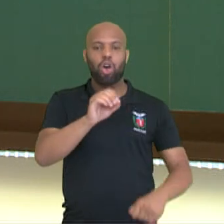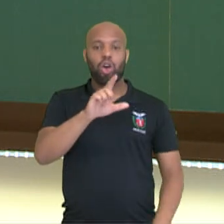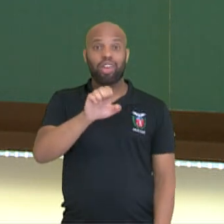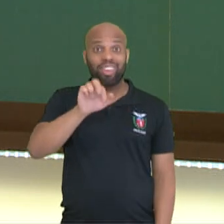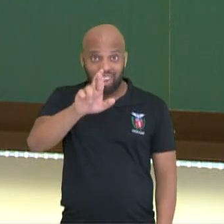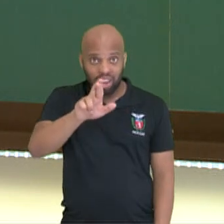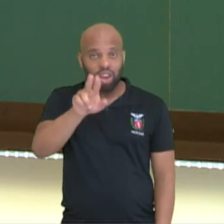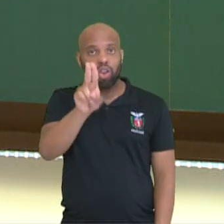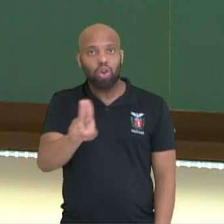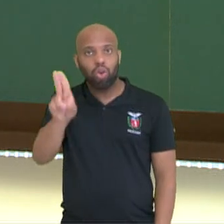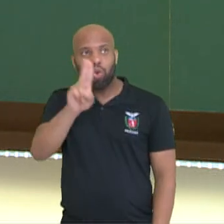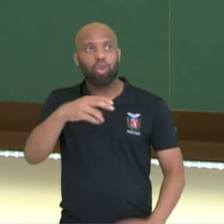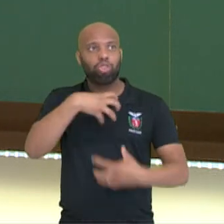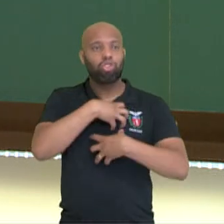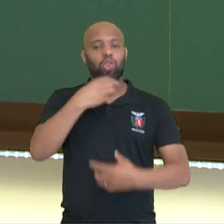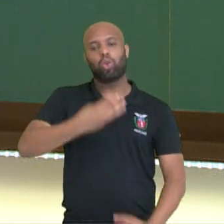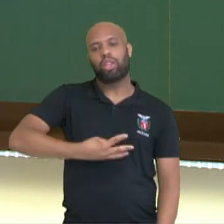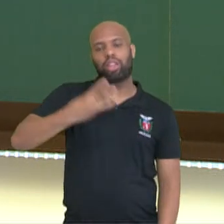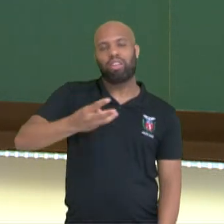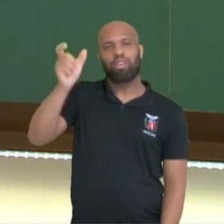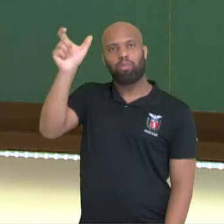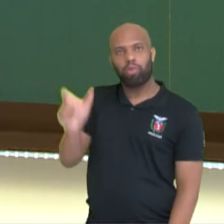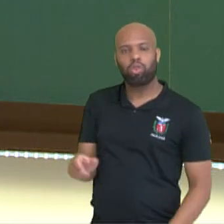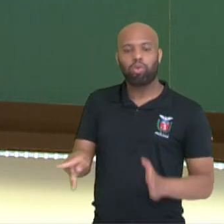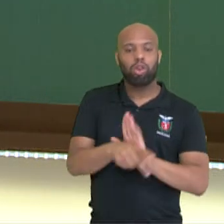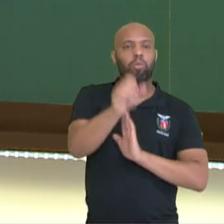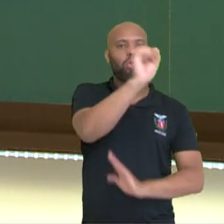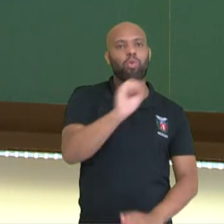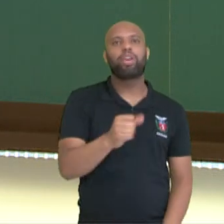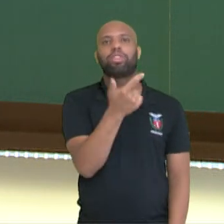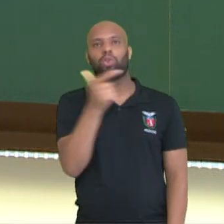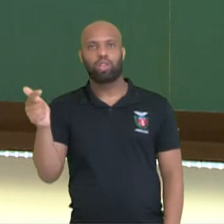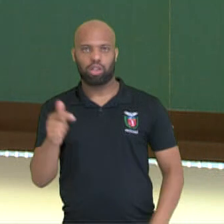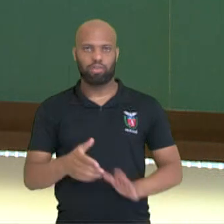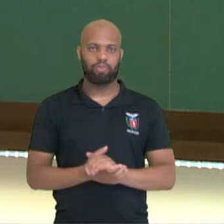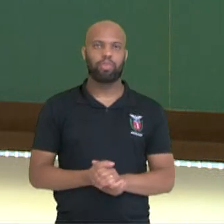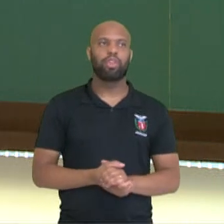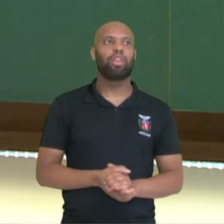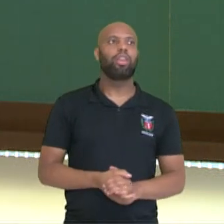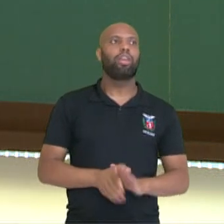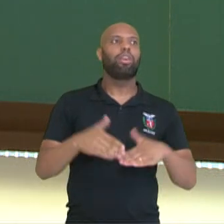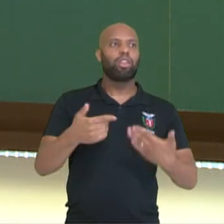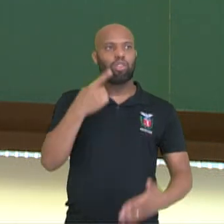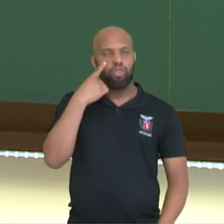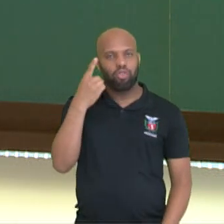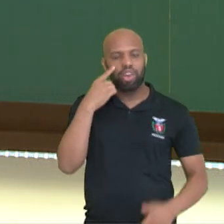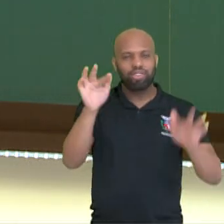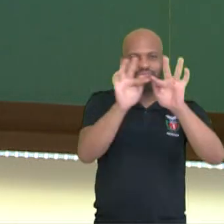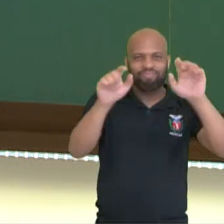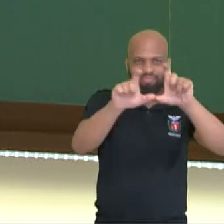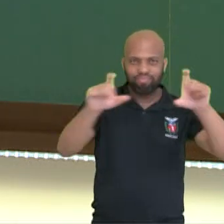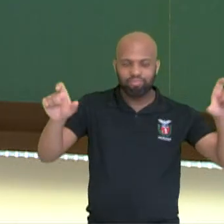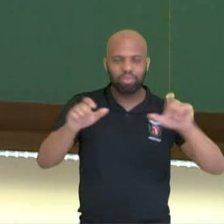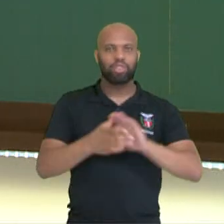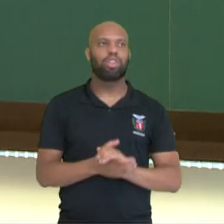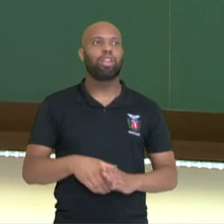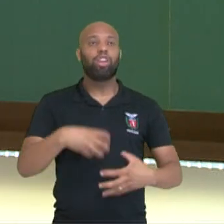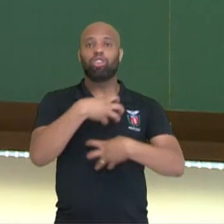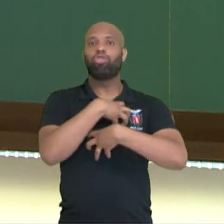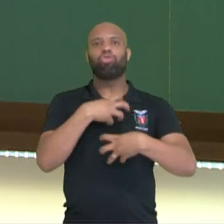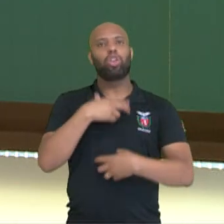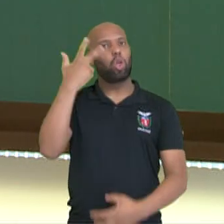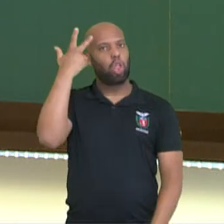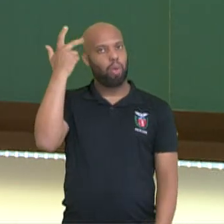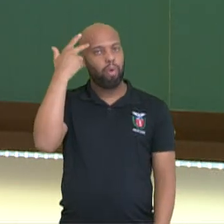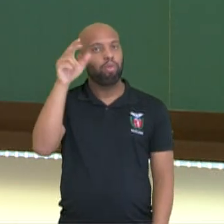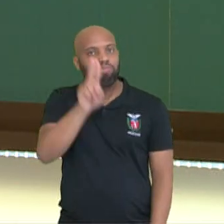ele está utilizado em terceira pessoa do singular. Ele huele bem, que é a forma mais comum